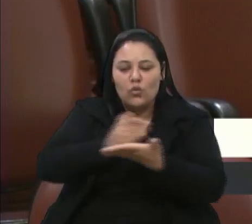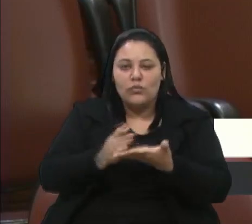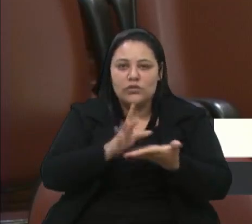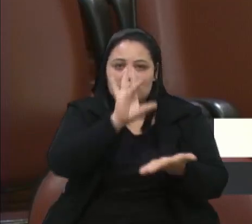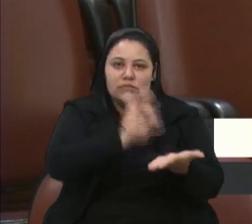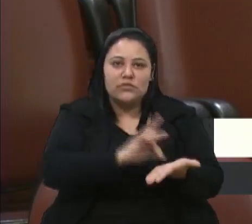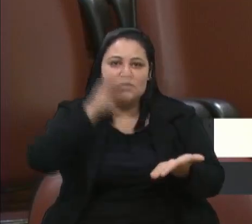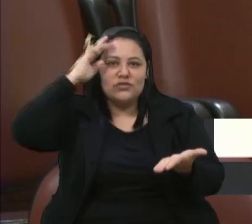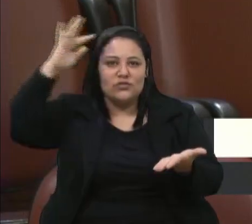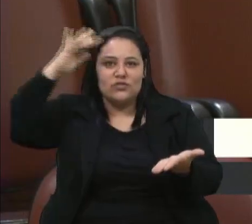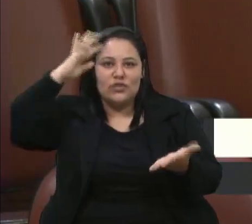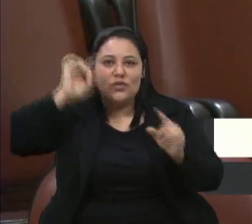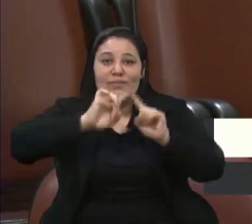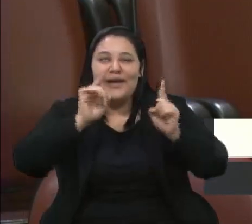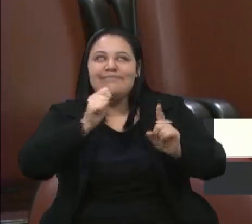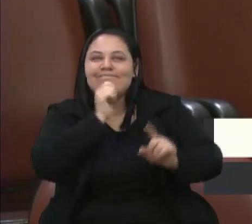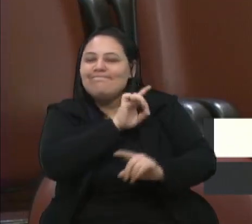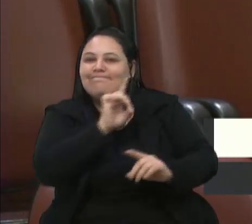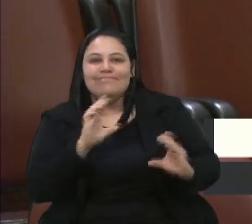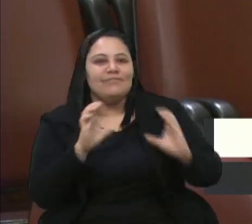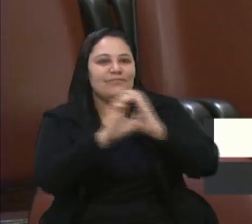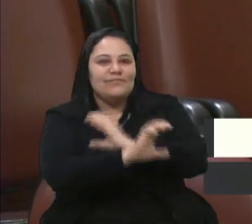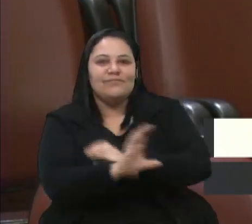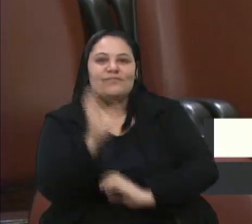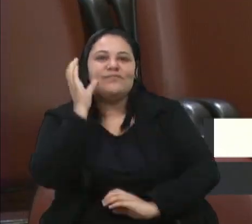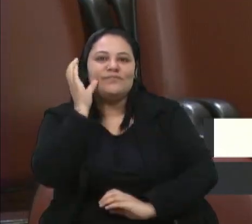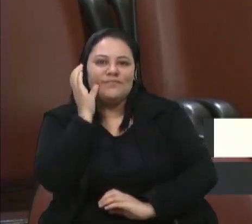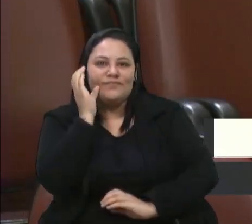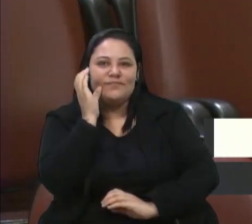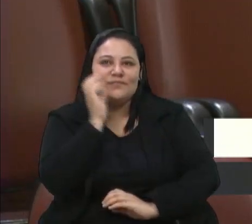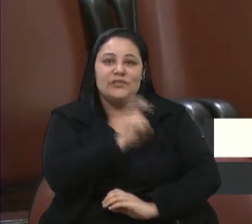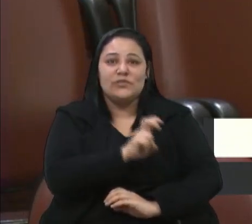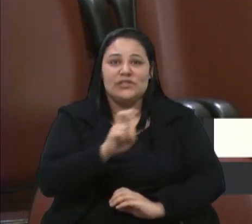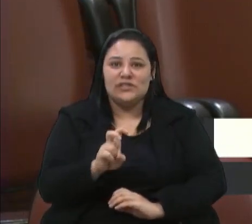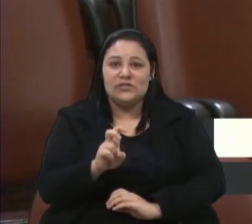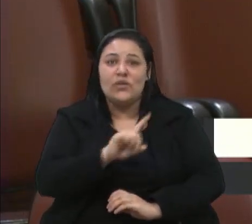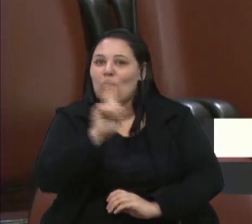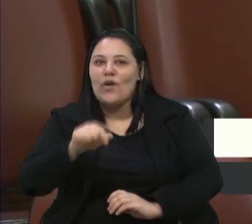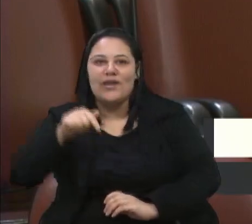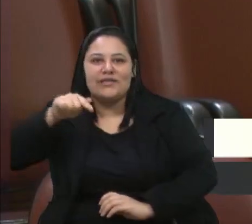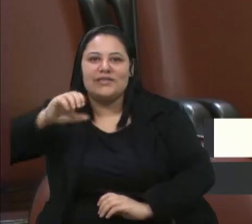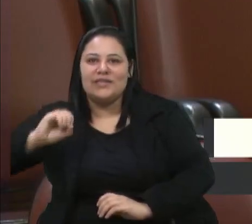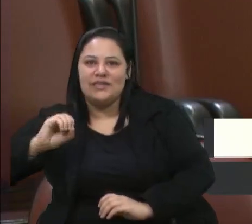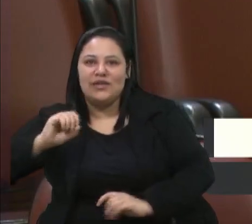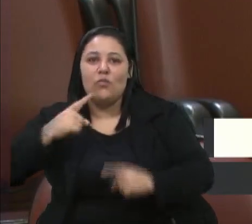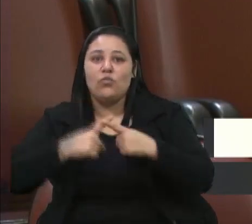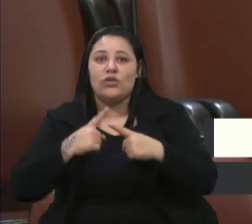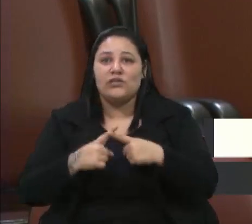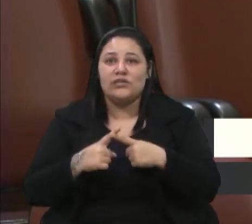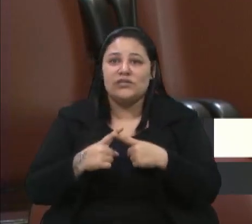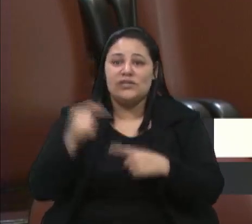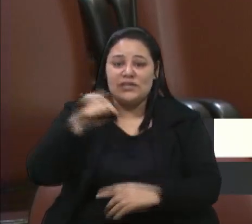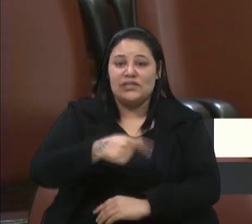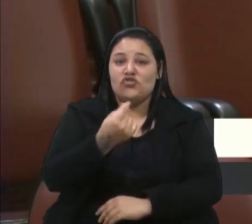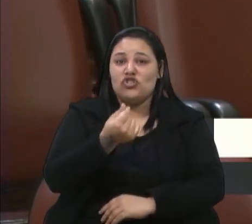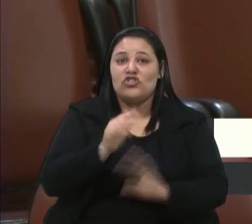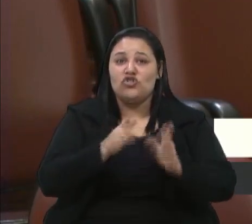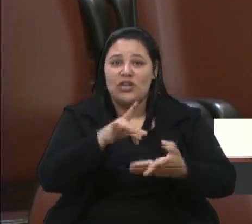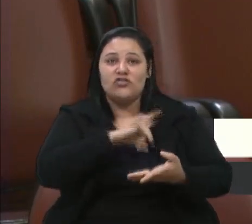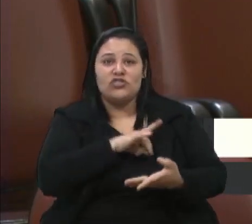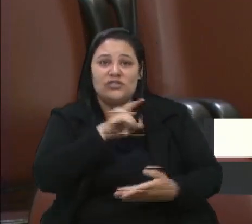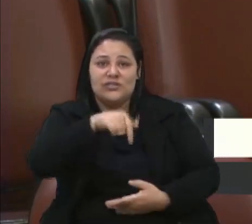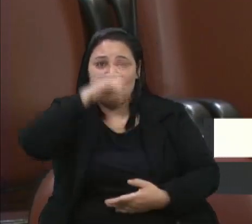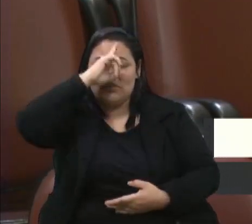sonho, mas não completo, vereador Cadore. São 55 leitos, não são 70 leitos, porque esse recurso já era recebido pelo hospital.